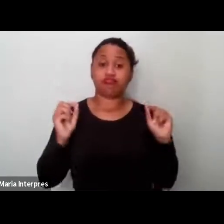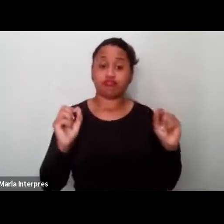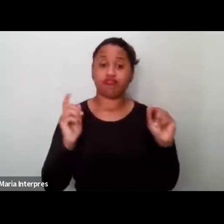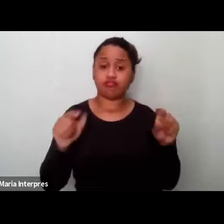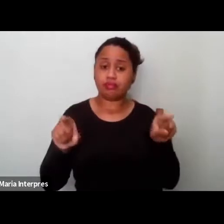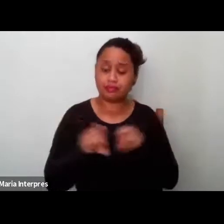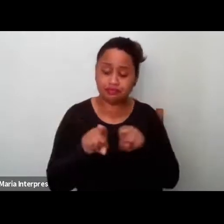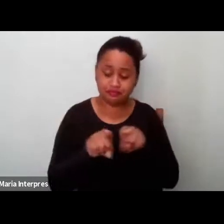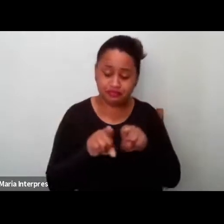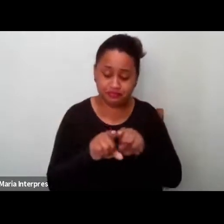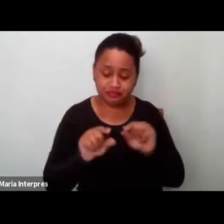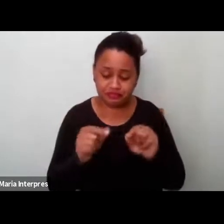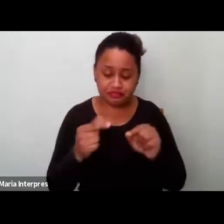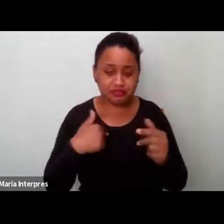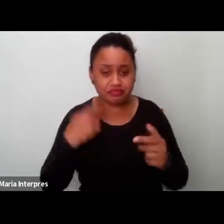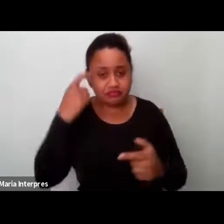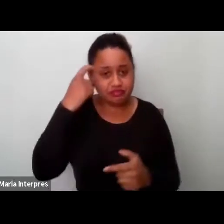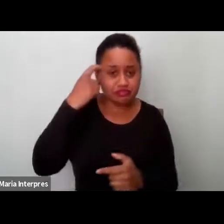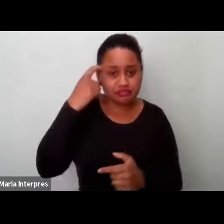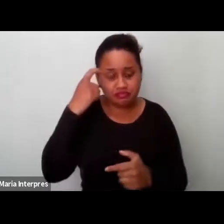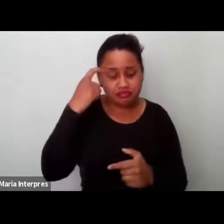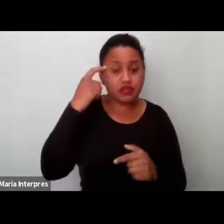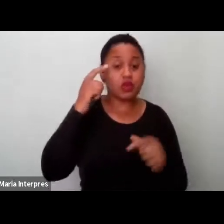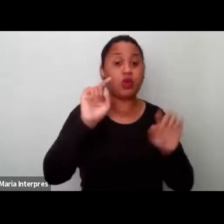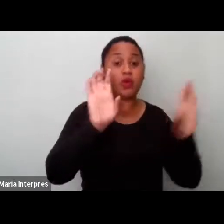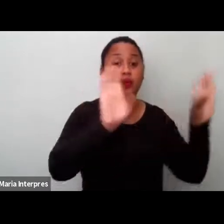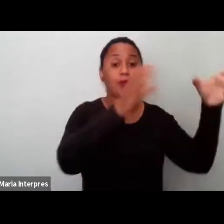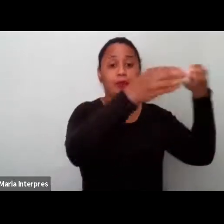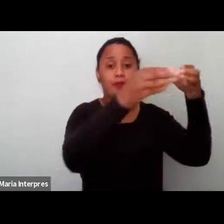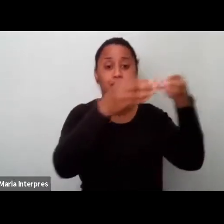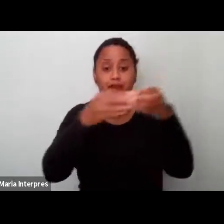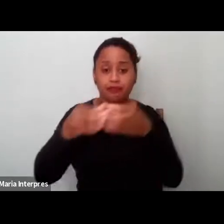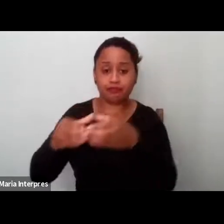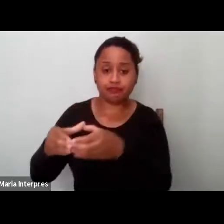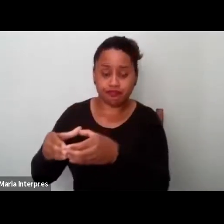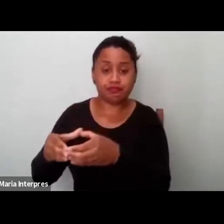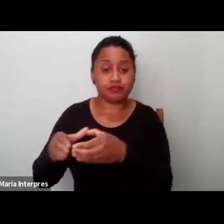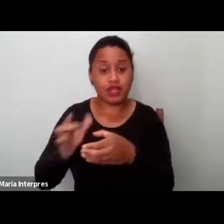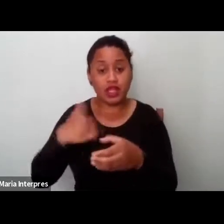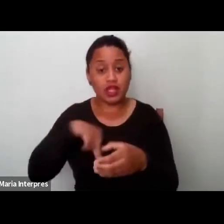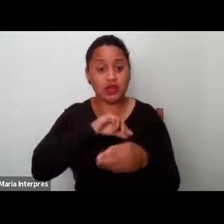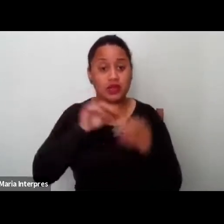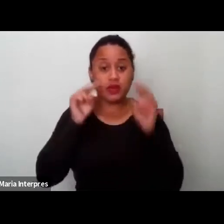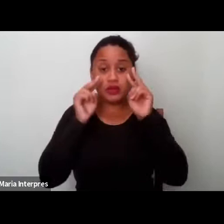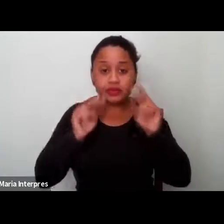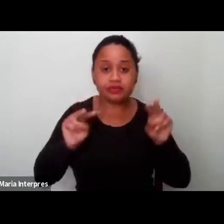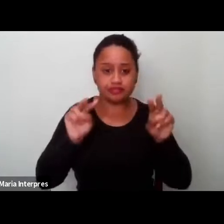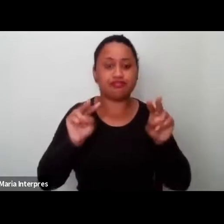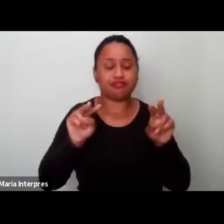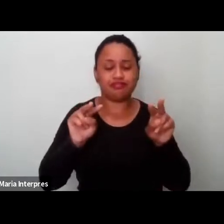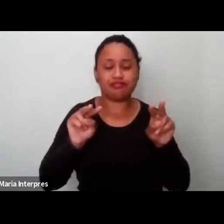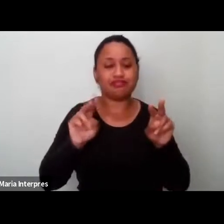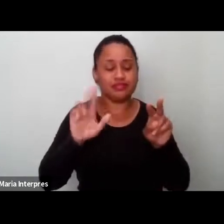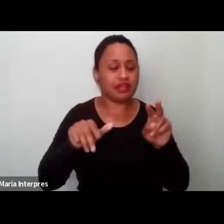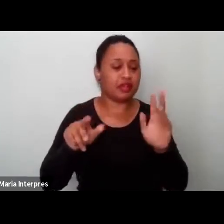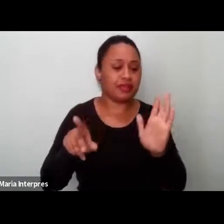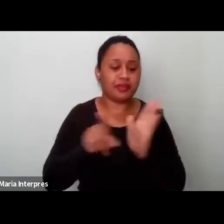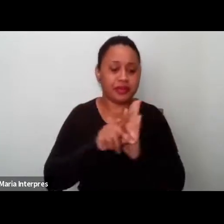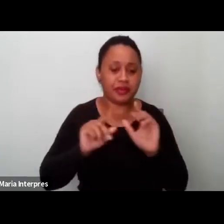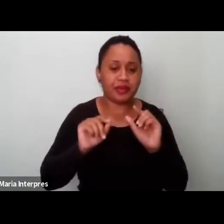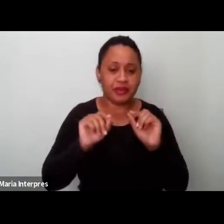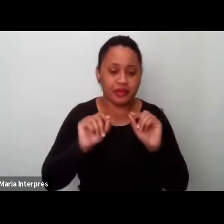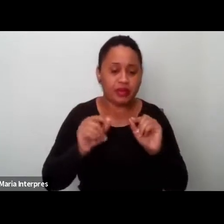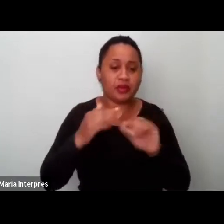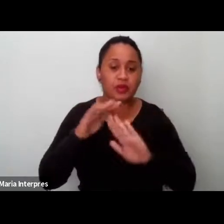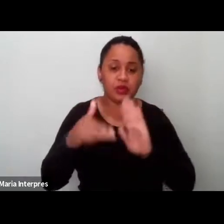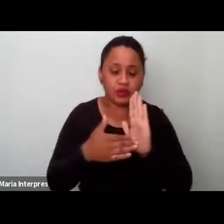questionamento das hierarquias, está nas nossas lentes. Está muito articulado toda a interlocução